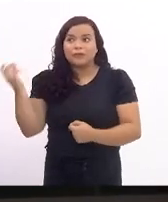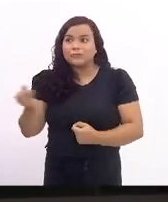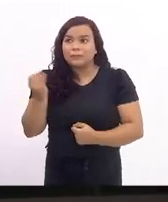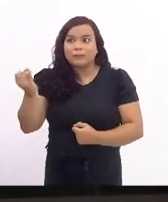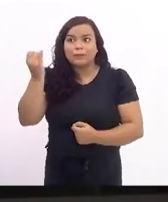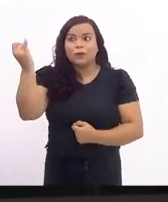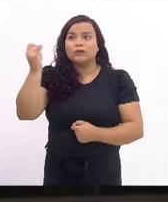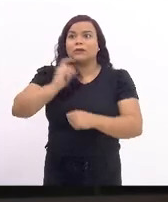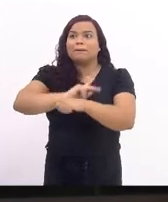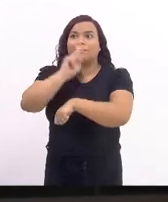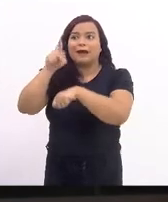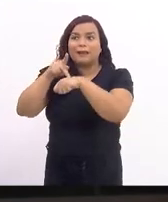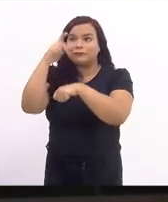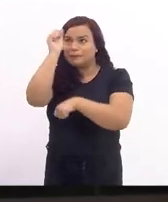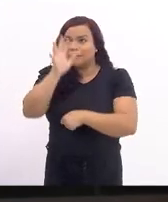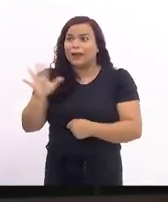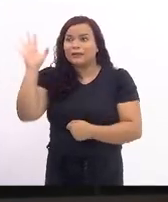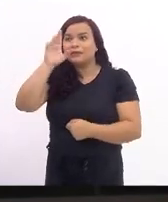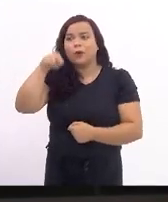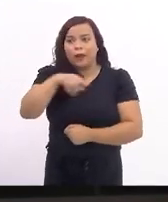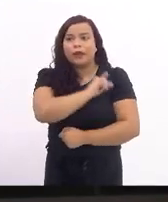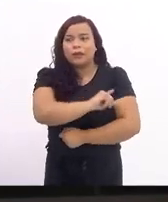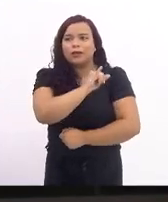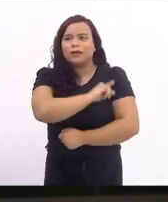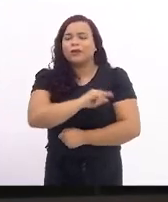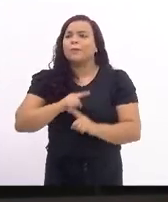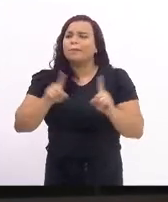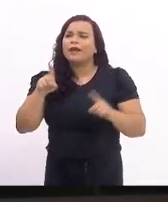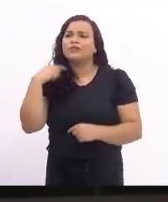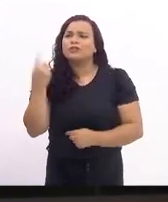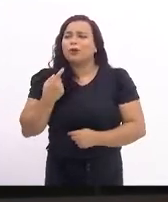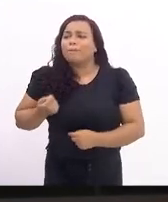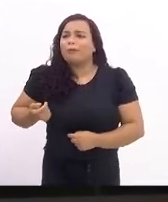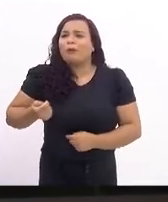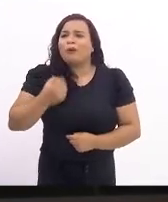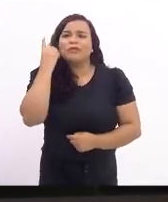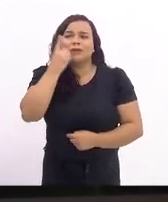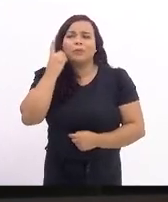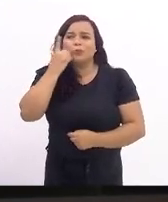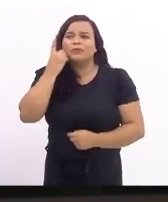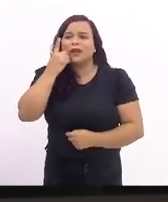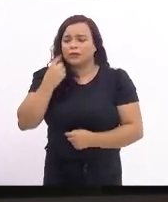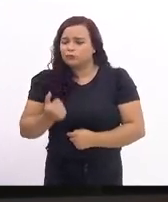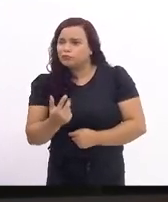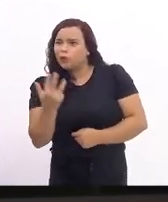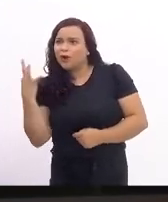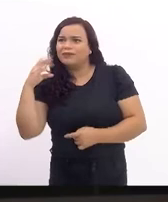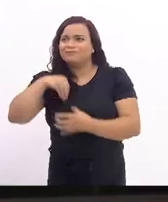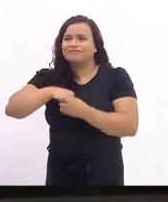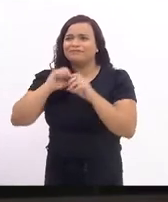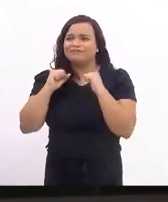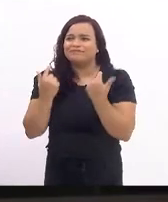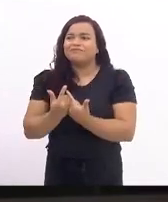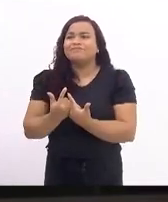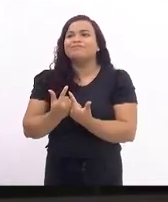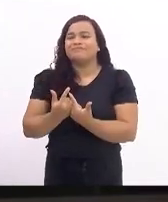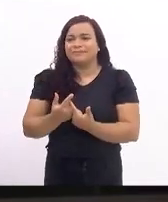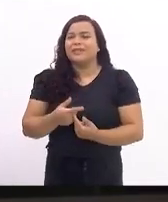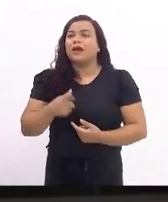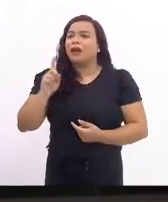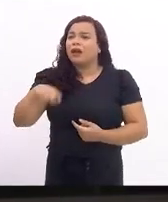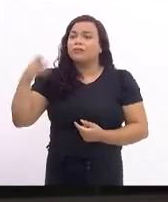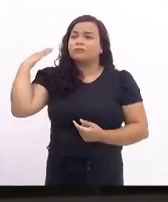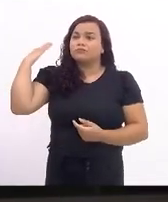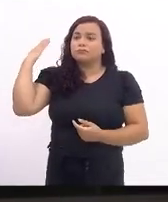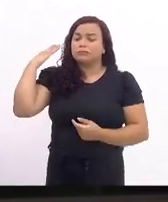do país e nós somos ainda muito poucas. Nas eleições de 2018, 16%